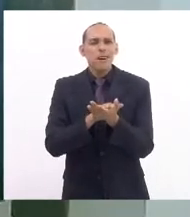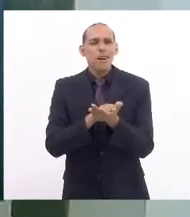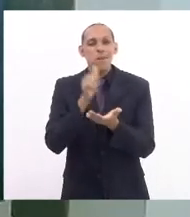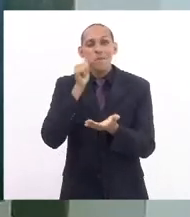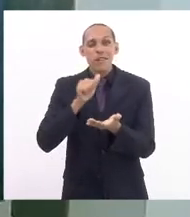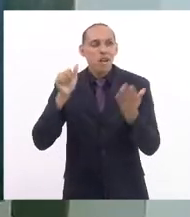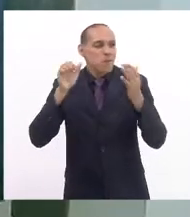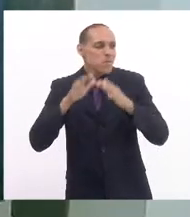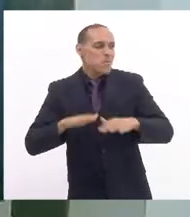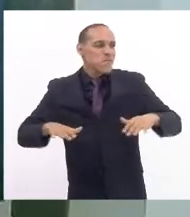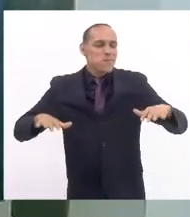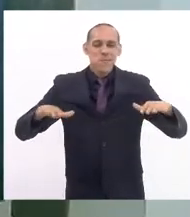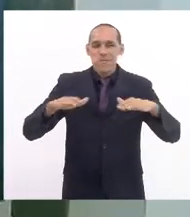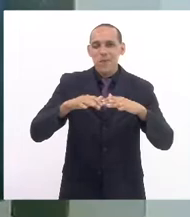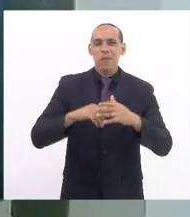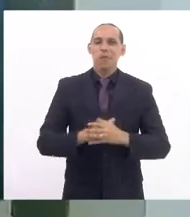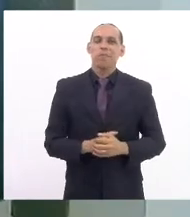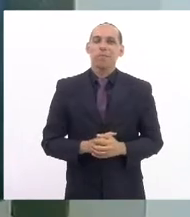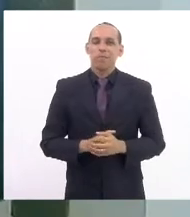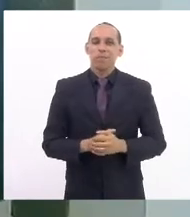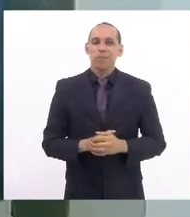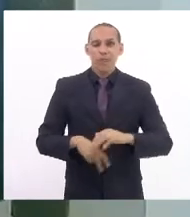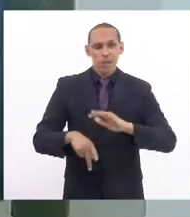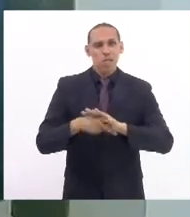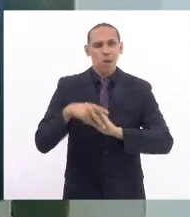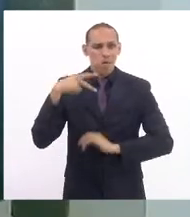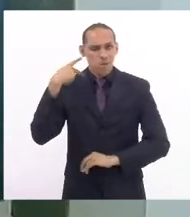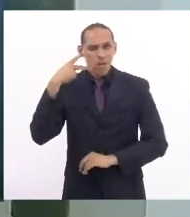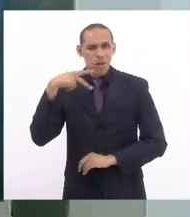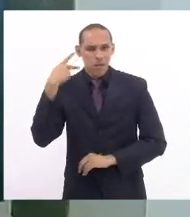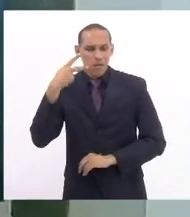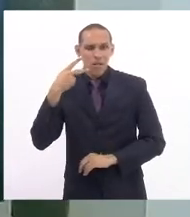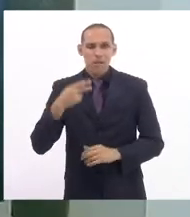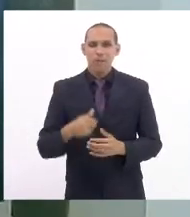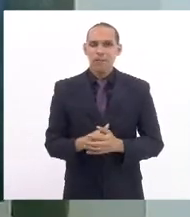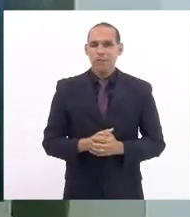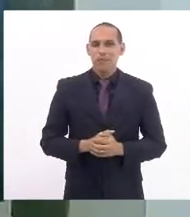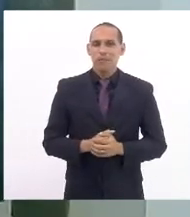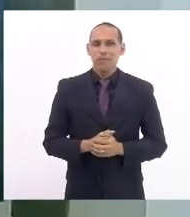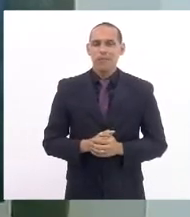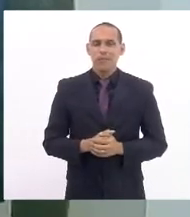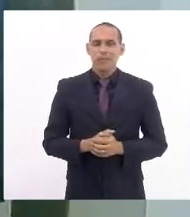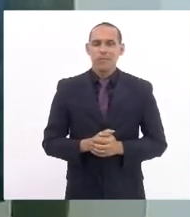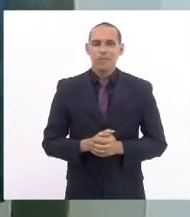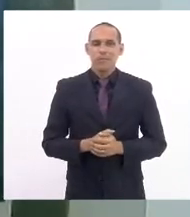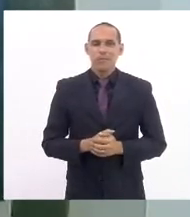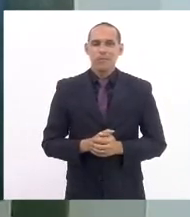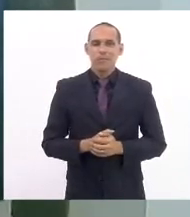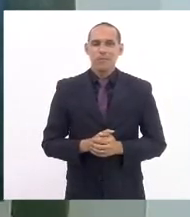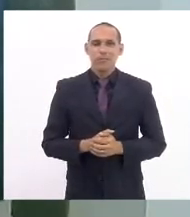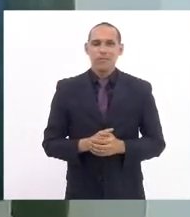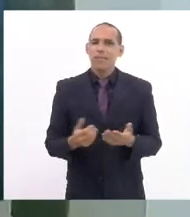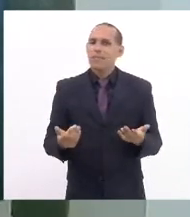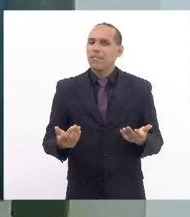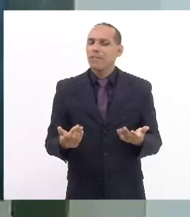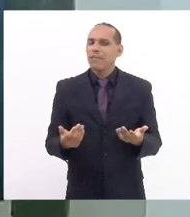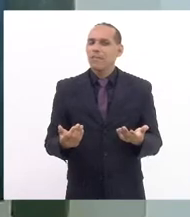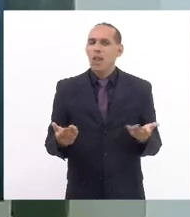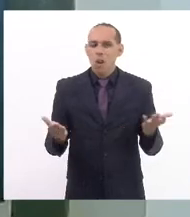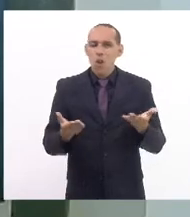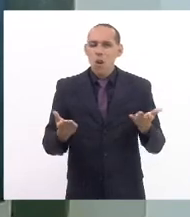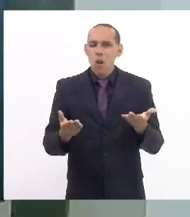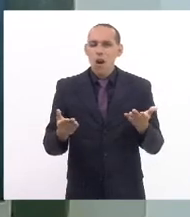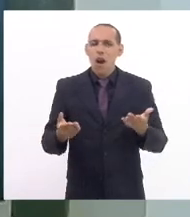as mulheres deste Parlamento, do Brasil, do mundo, especialmente pelo dia que comemoramos hoje.